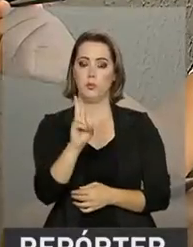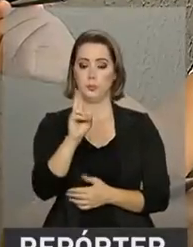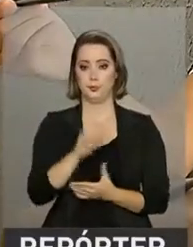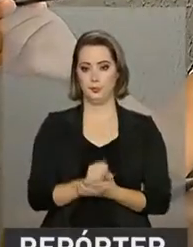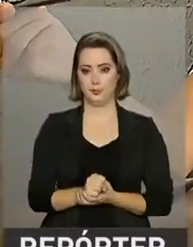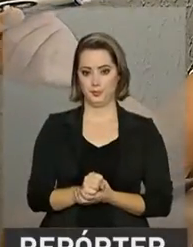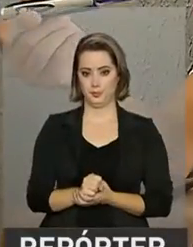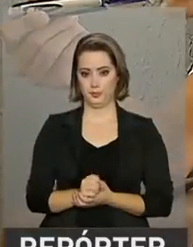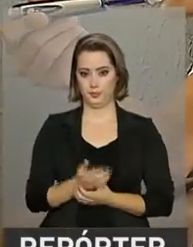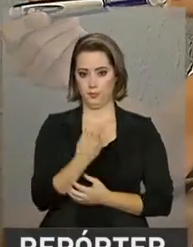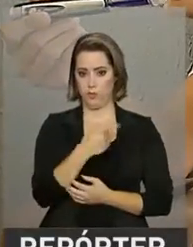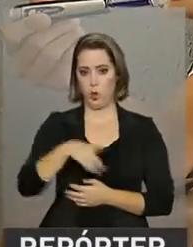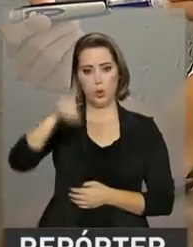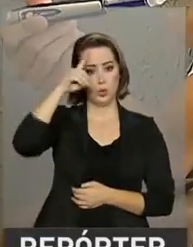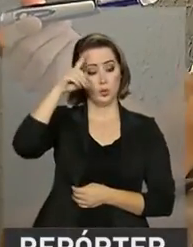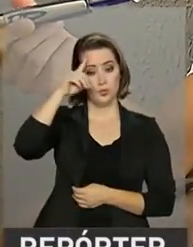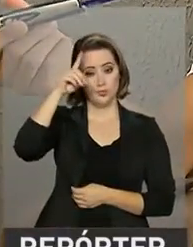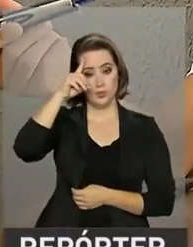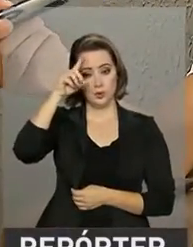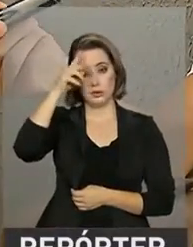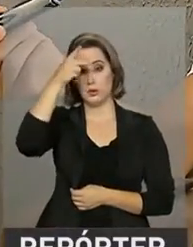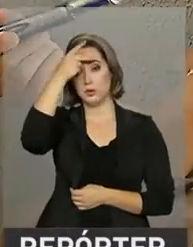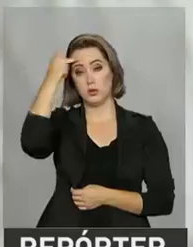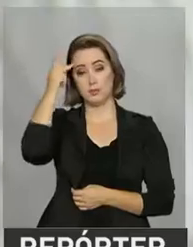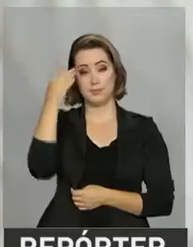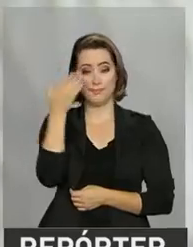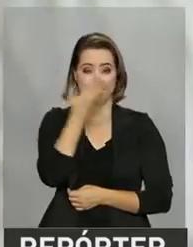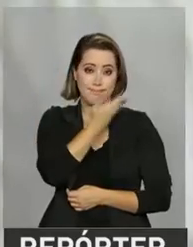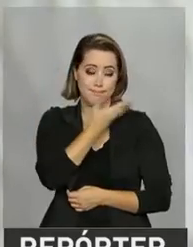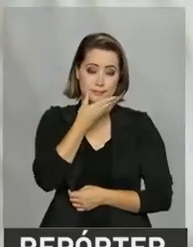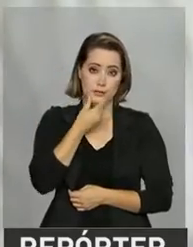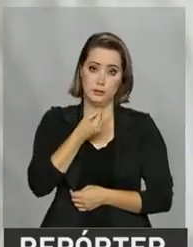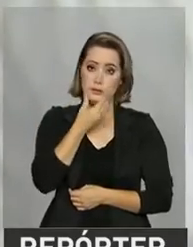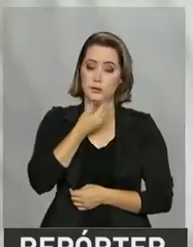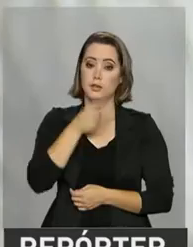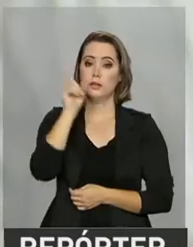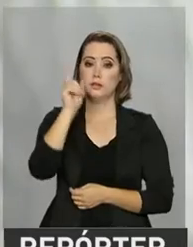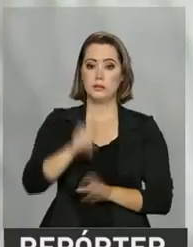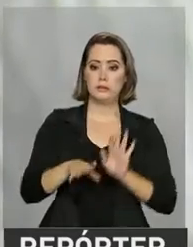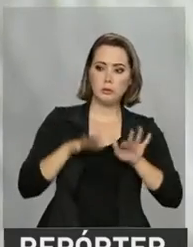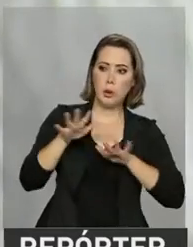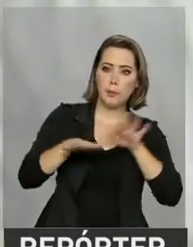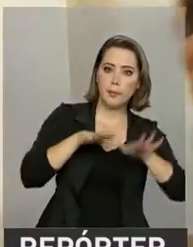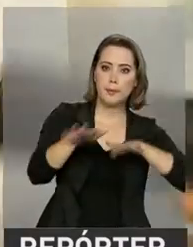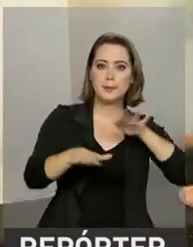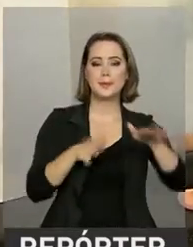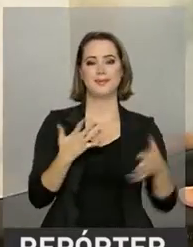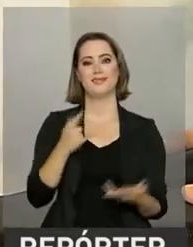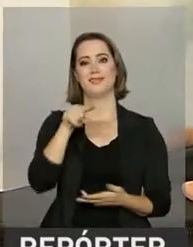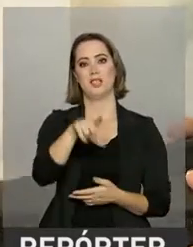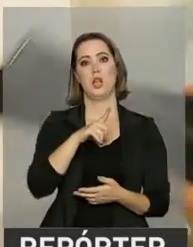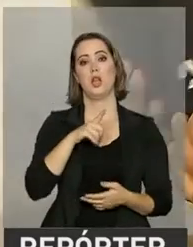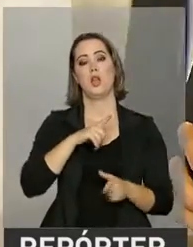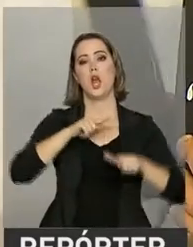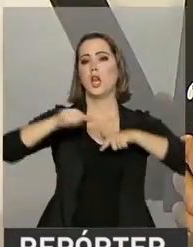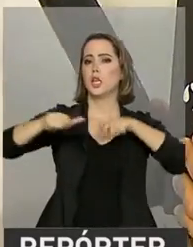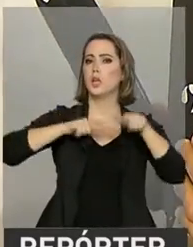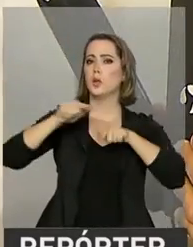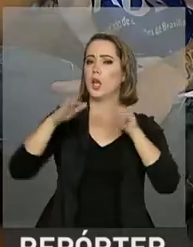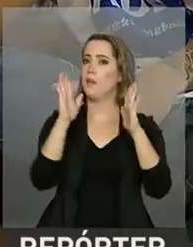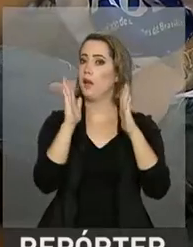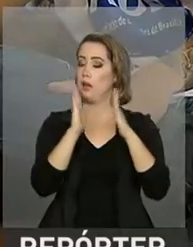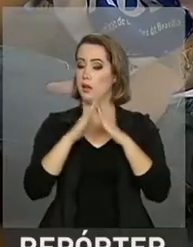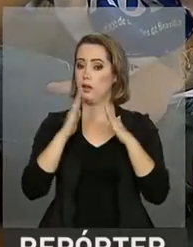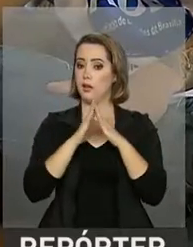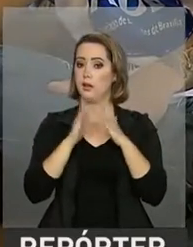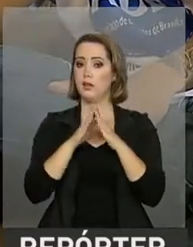O dia a dia do programador de sistemas, Alex Alves, é bem movimentado. Além do trabalho em casa,